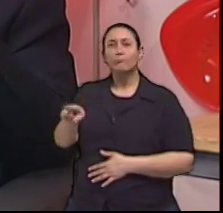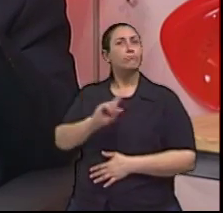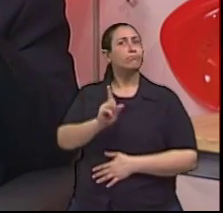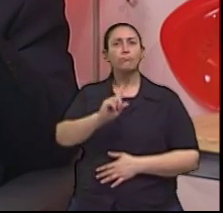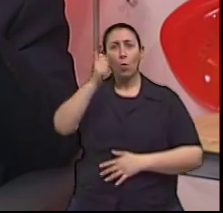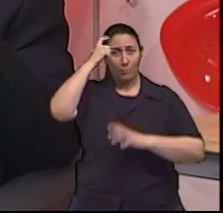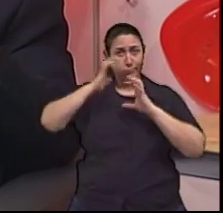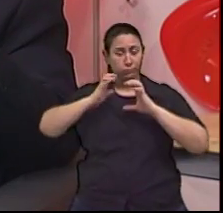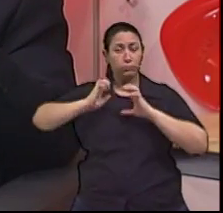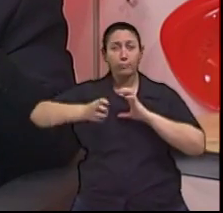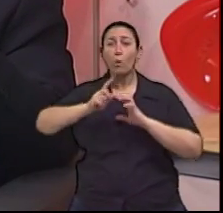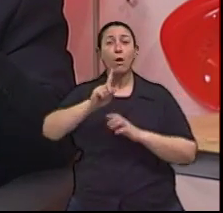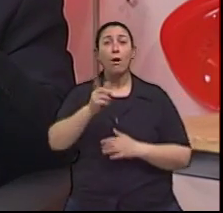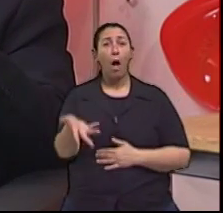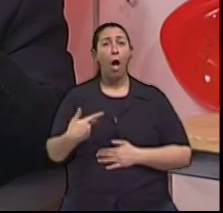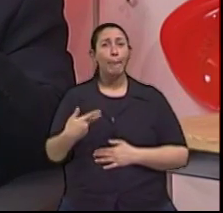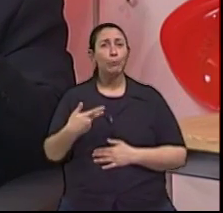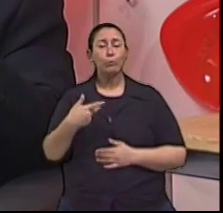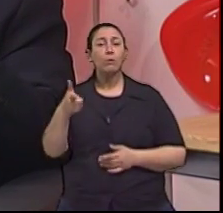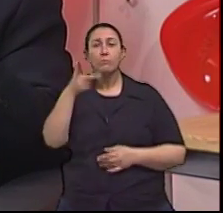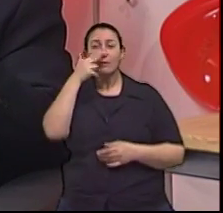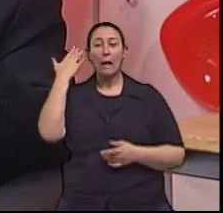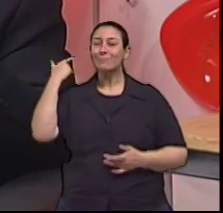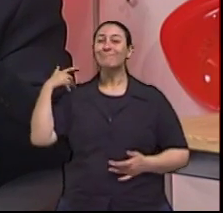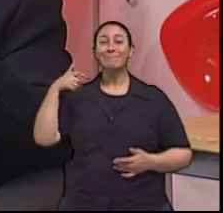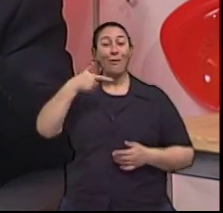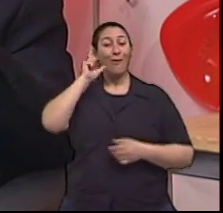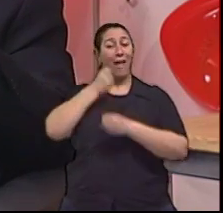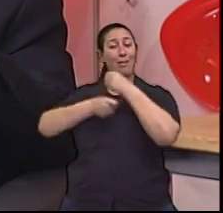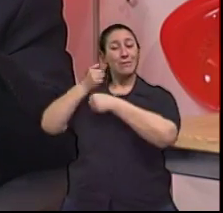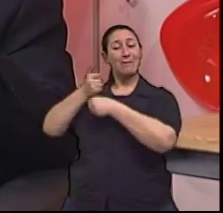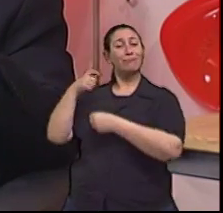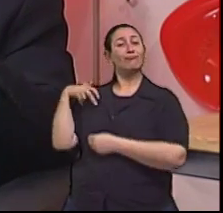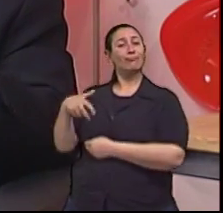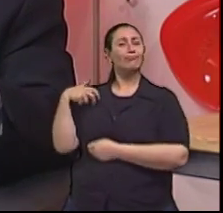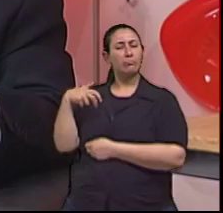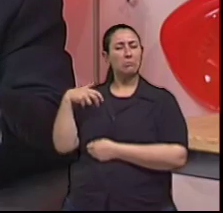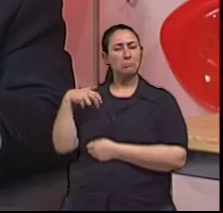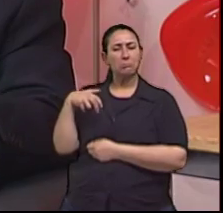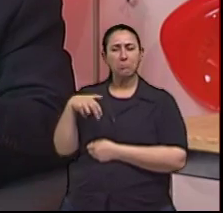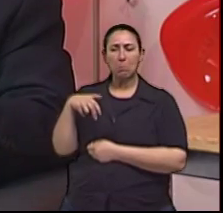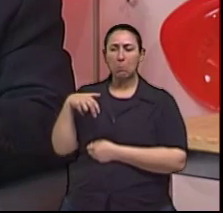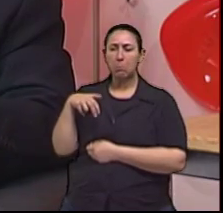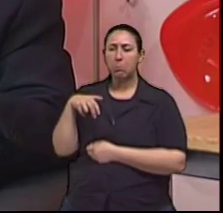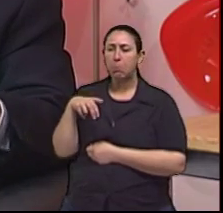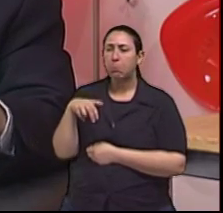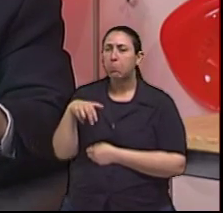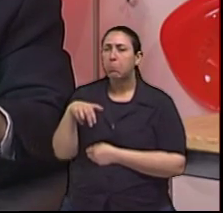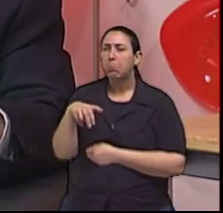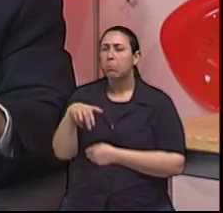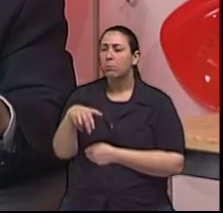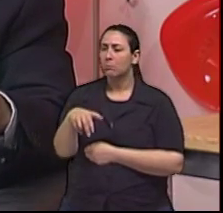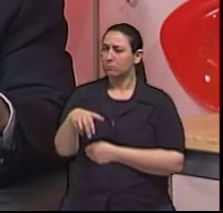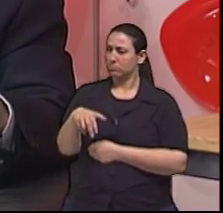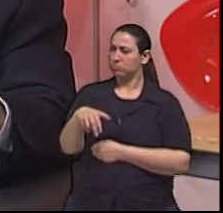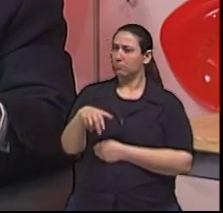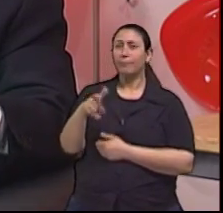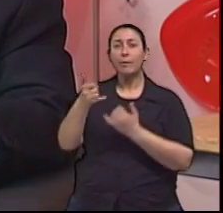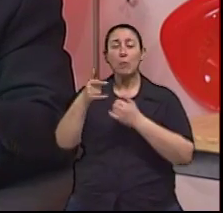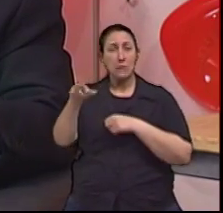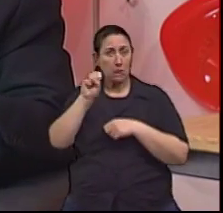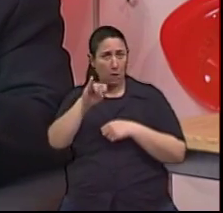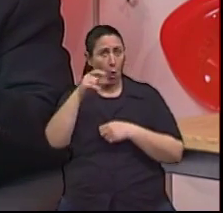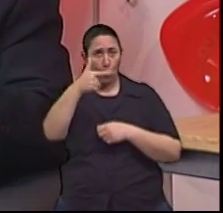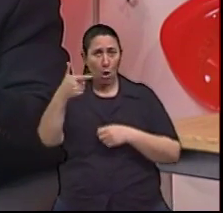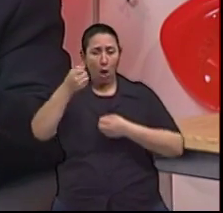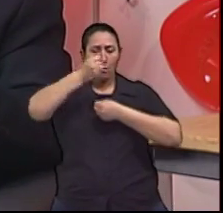muitas vezes, a marcha de passos curtos antecede o próprio diagnóstico de demência. Então, é um sinal. Se a pessoa não tem uma artrose importante de joelhos, uma fratura